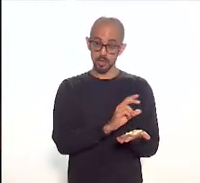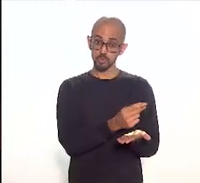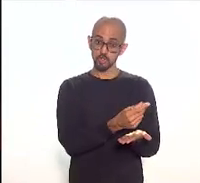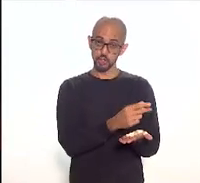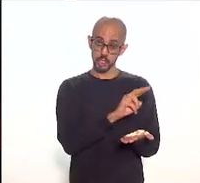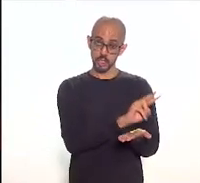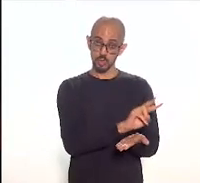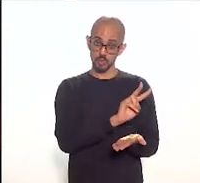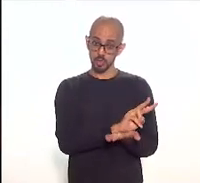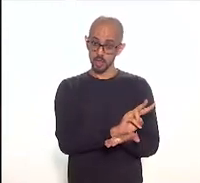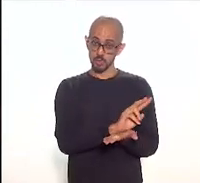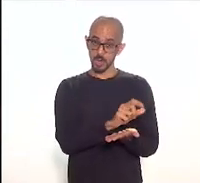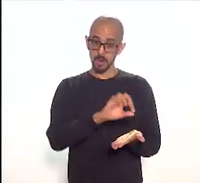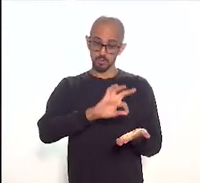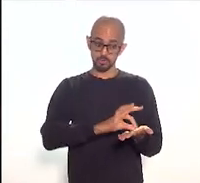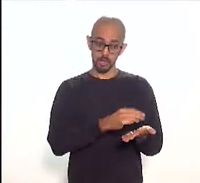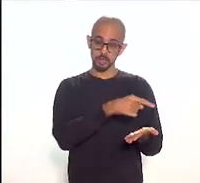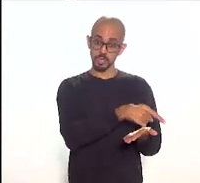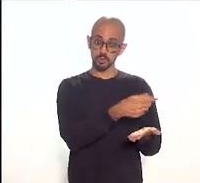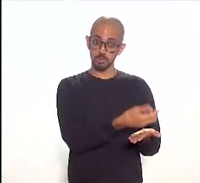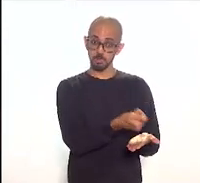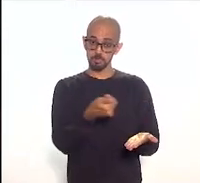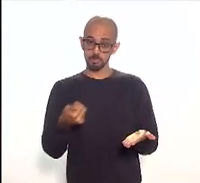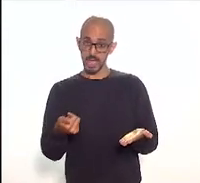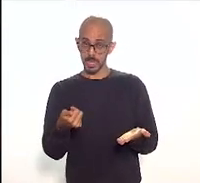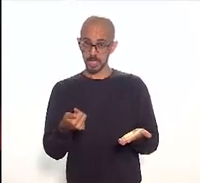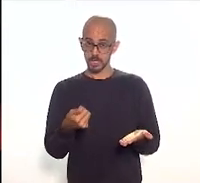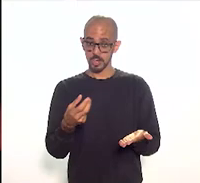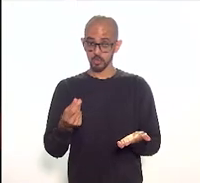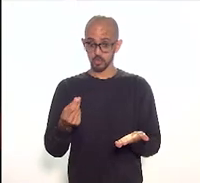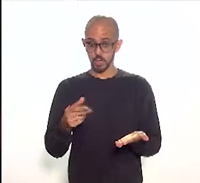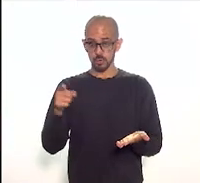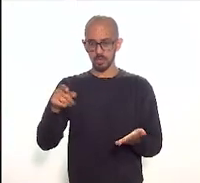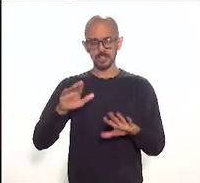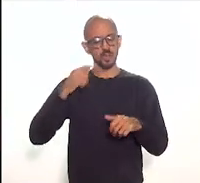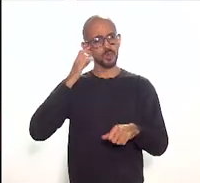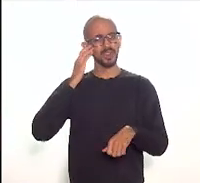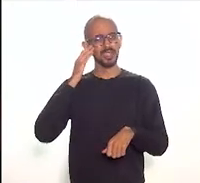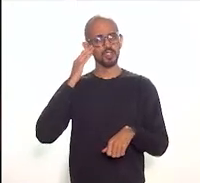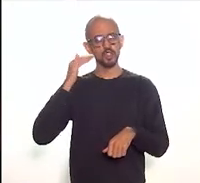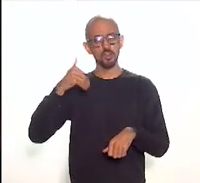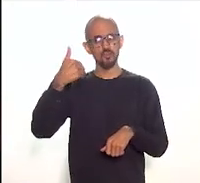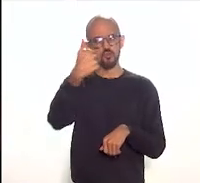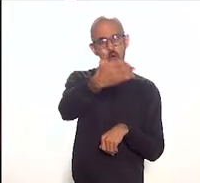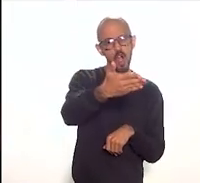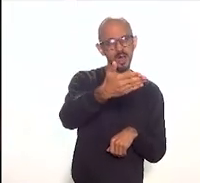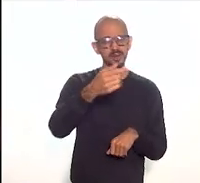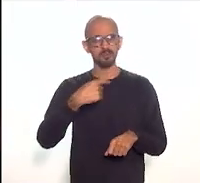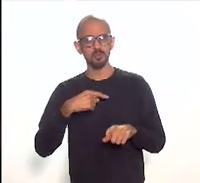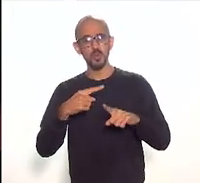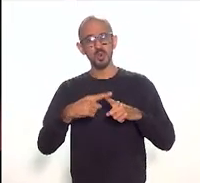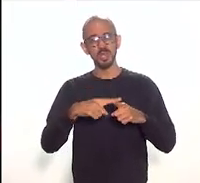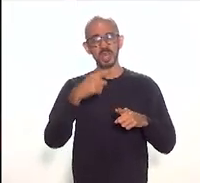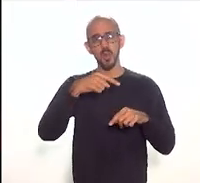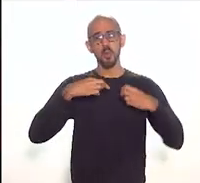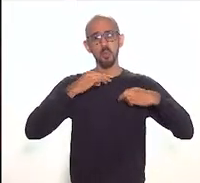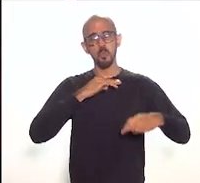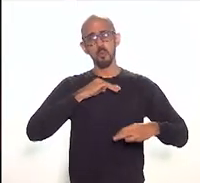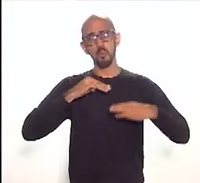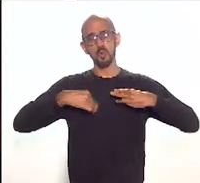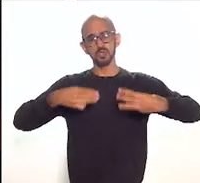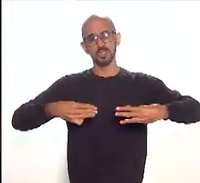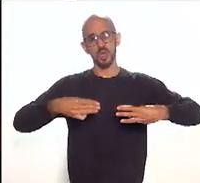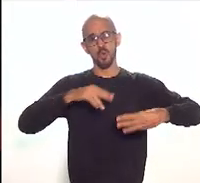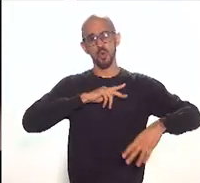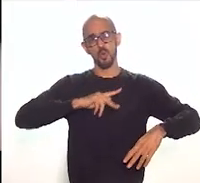lá uma rubrica referente ao museu que viesse recursos de fora porque o Fundo Estadual de Cultura ele tem um regimento próprio ele tem um comitê